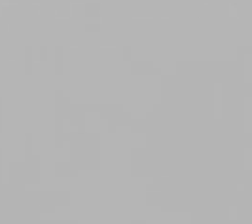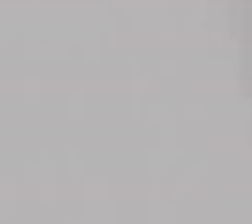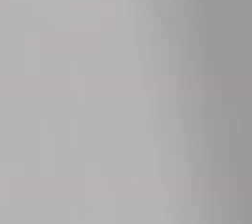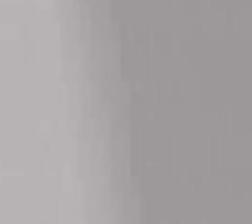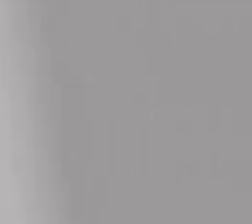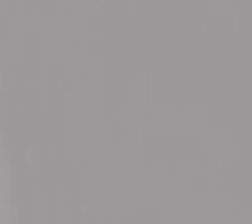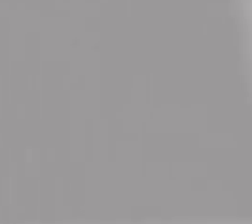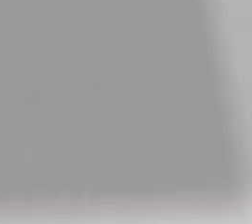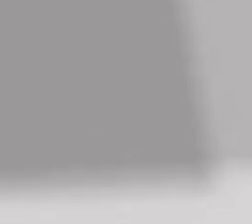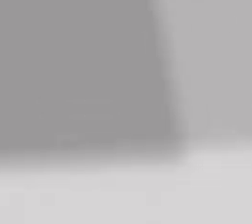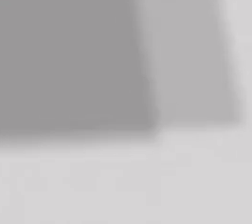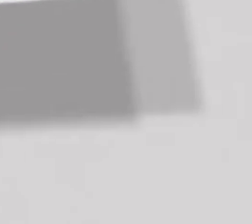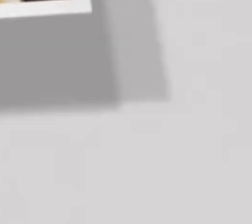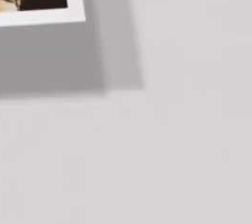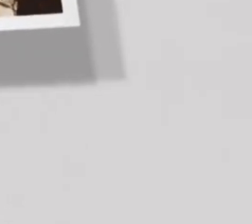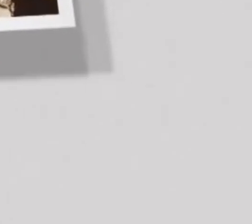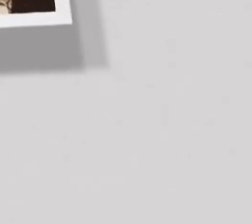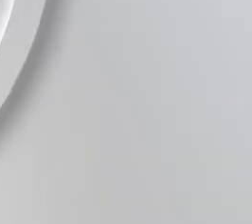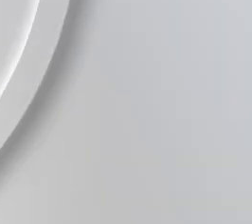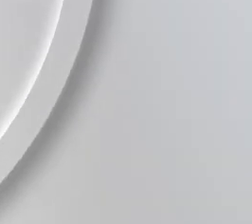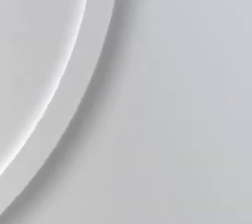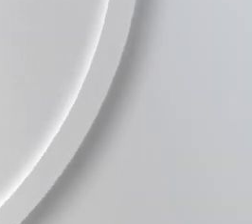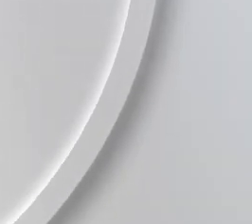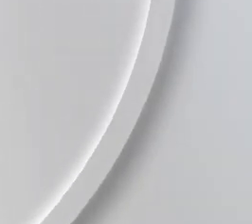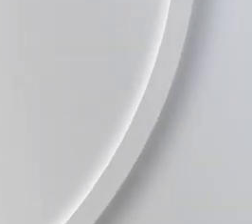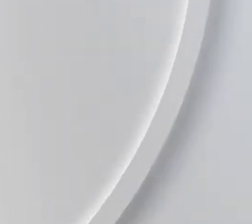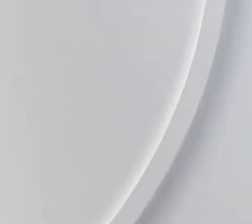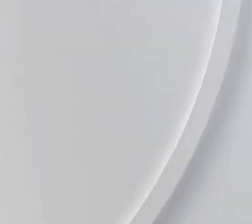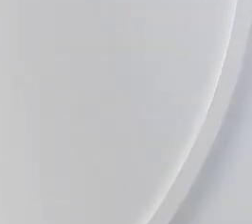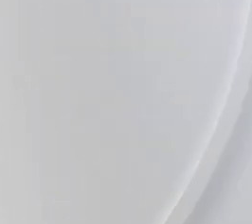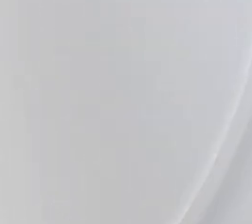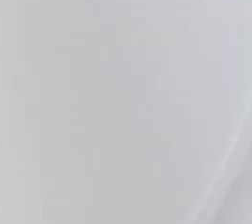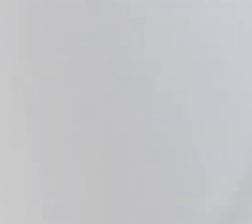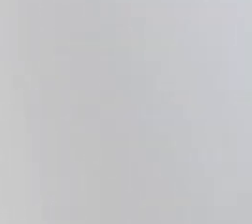Tchau. Tchau. Tchau. Tchau. Tchau.